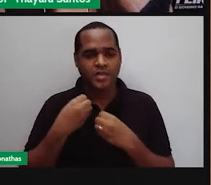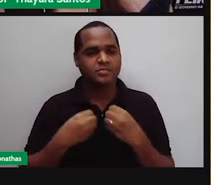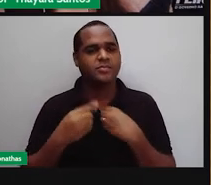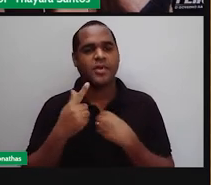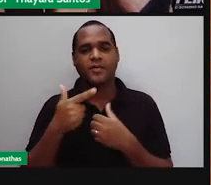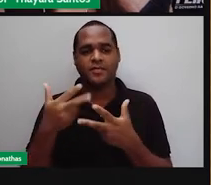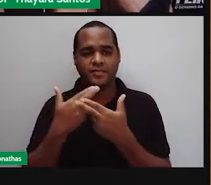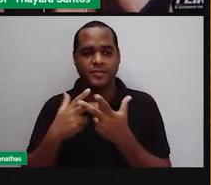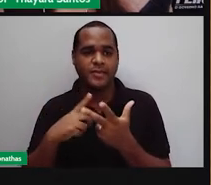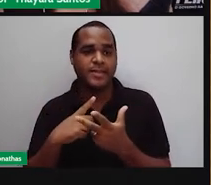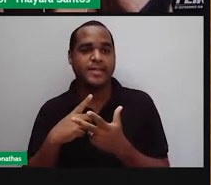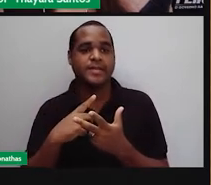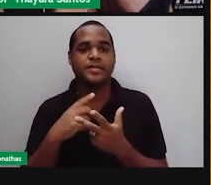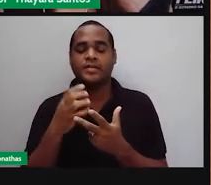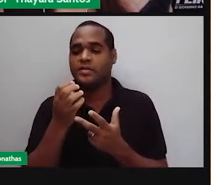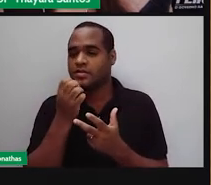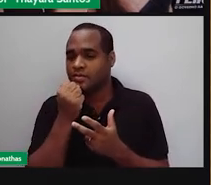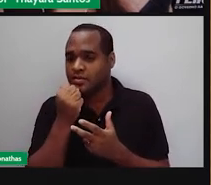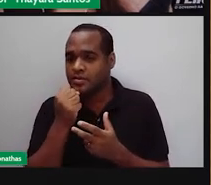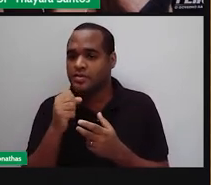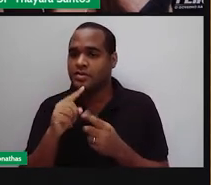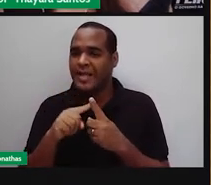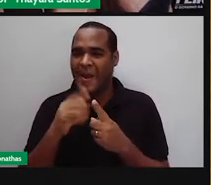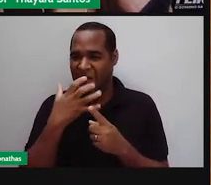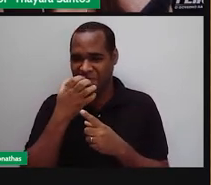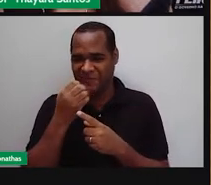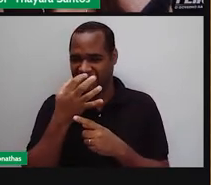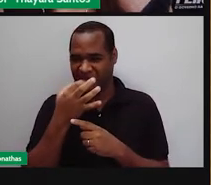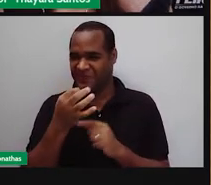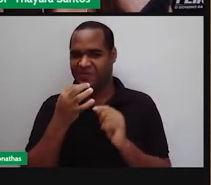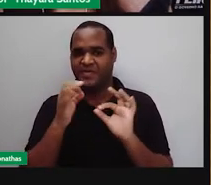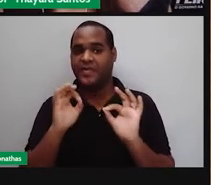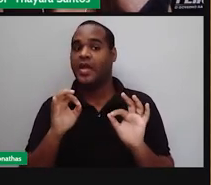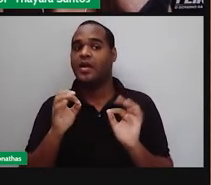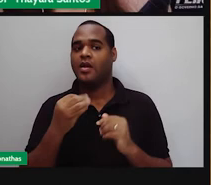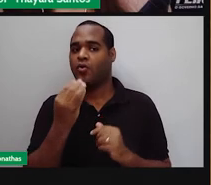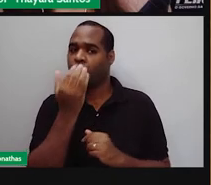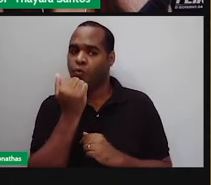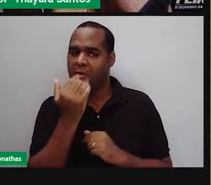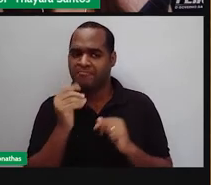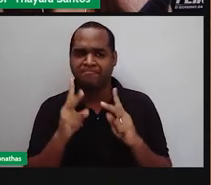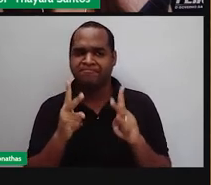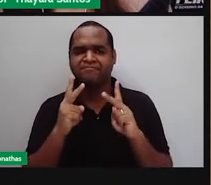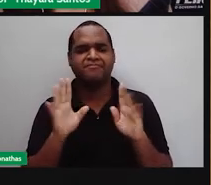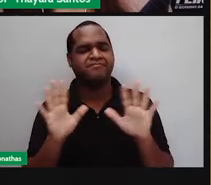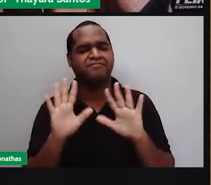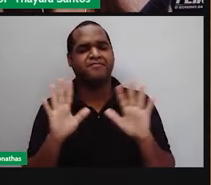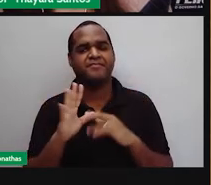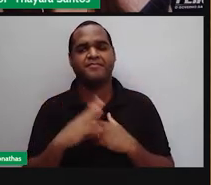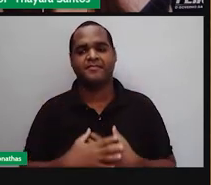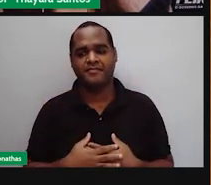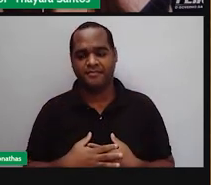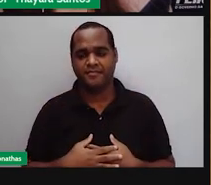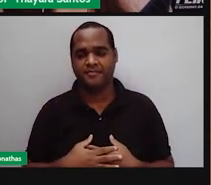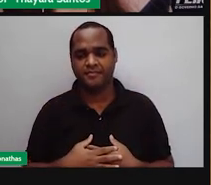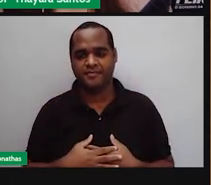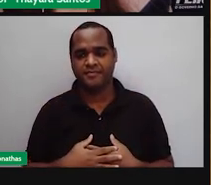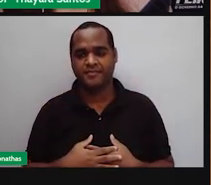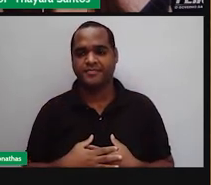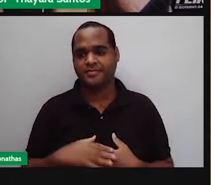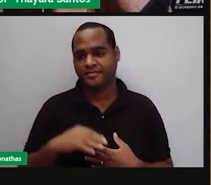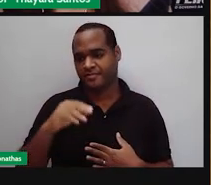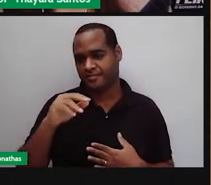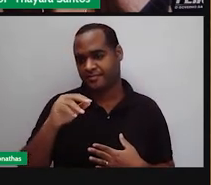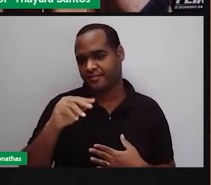estragados. Se o sabor não for bom, o cérebro vai enviar sinais para que a gente não continue comendo. O paladar é